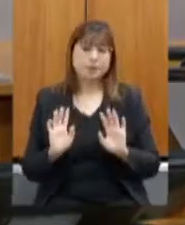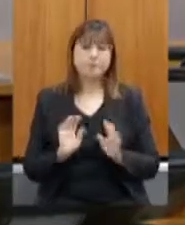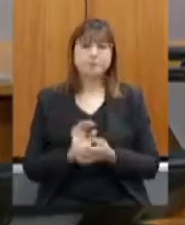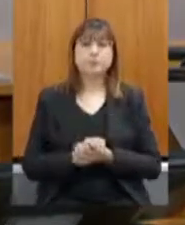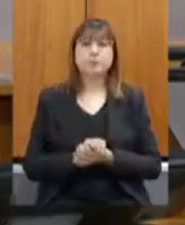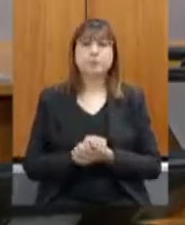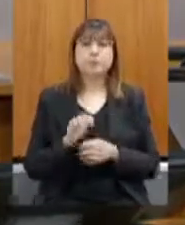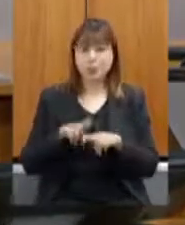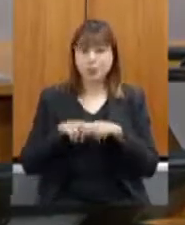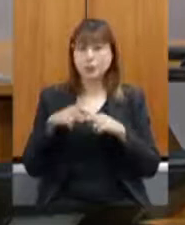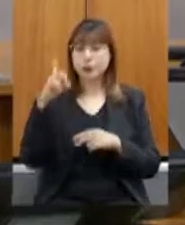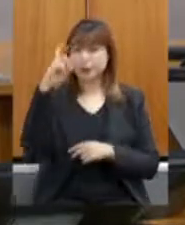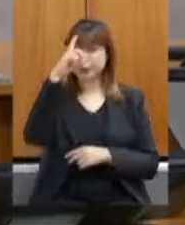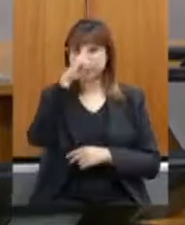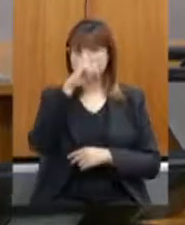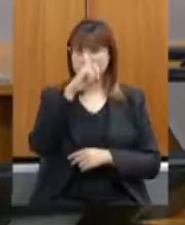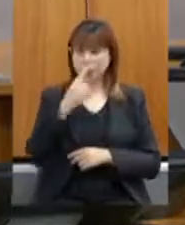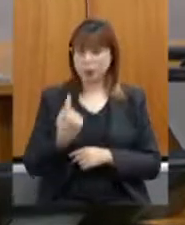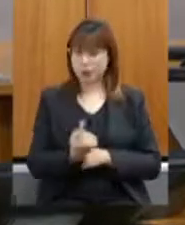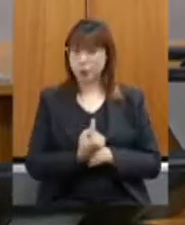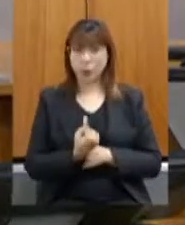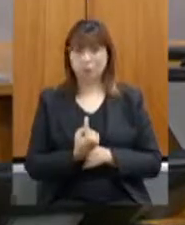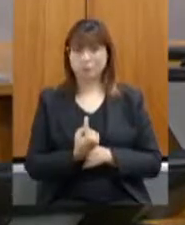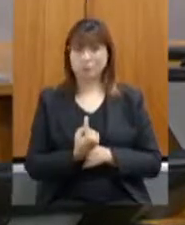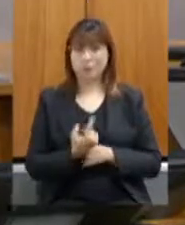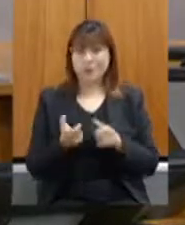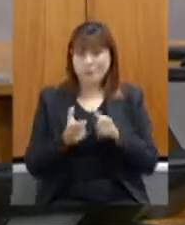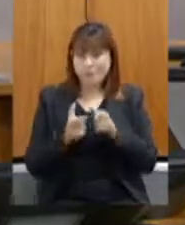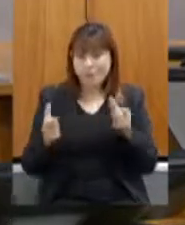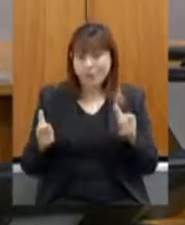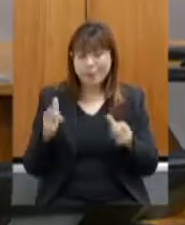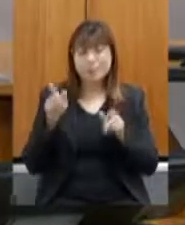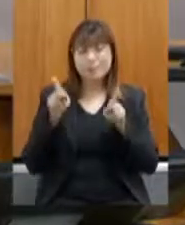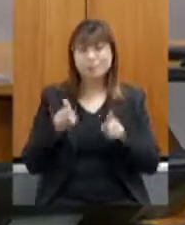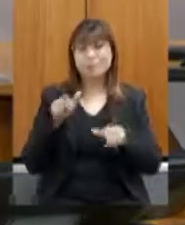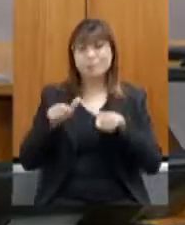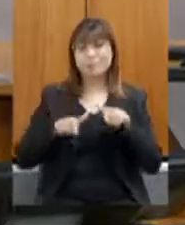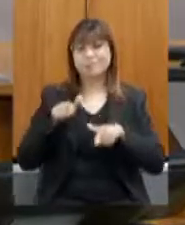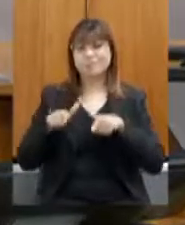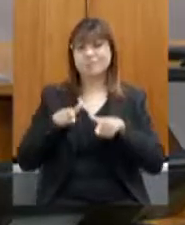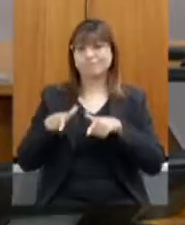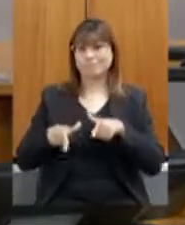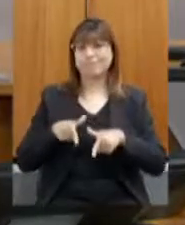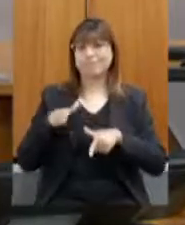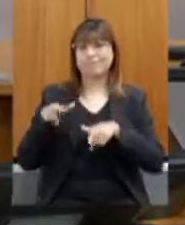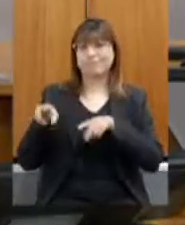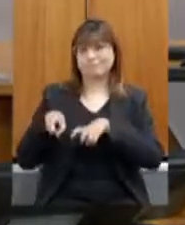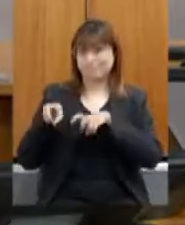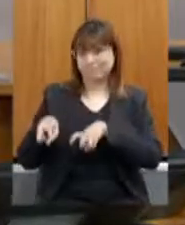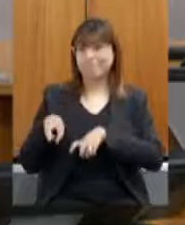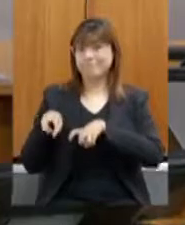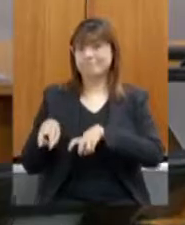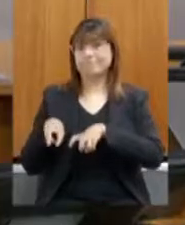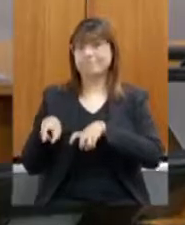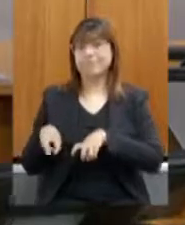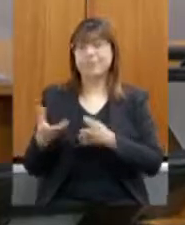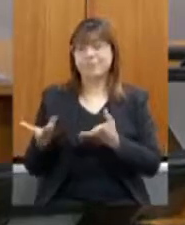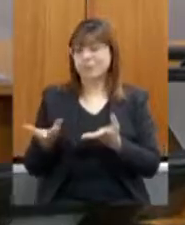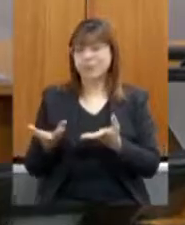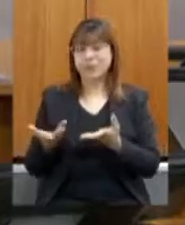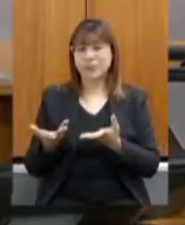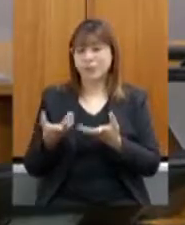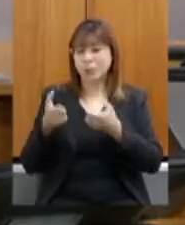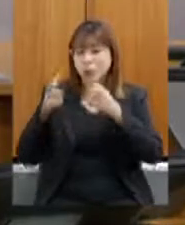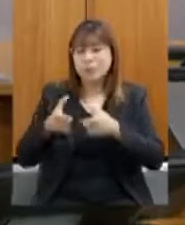essa é a dificuldade não nossa, é a dificuldade da maioria dos produtores de Minas Gerais de ter condições adequadas de produzir,